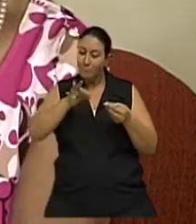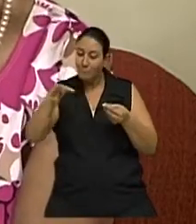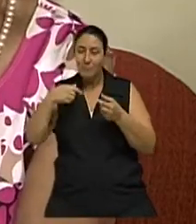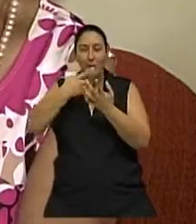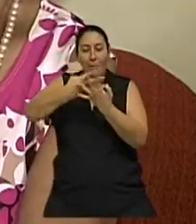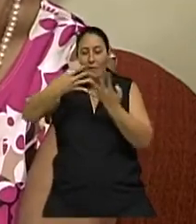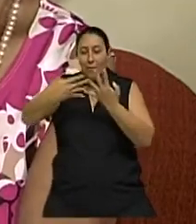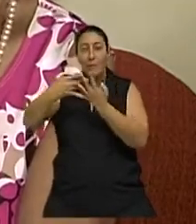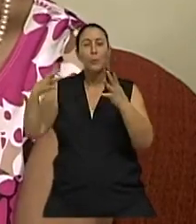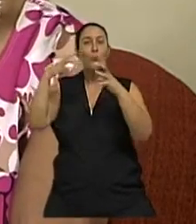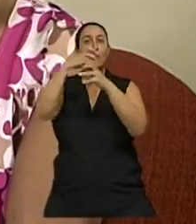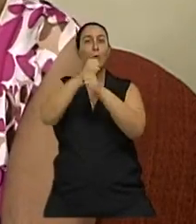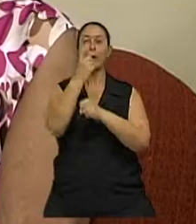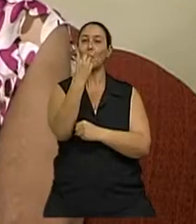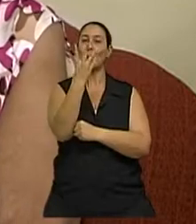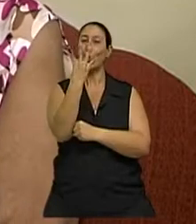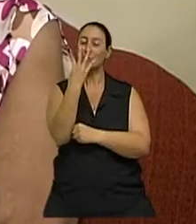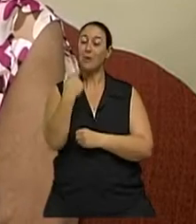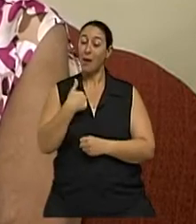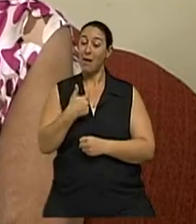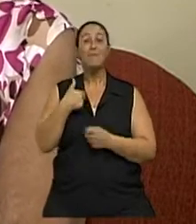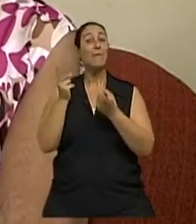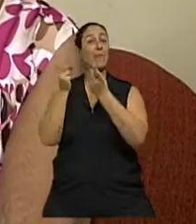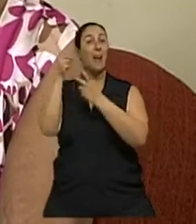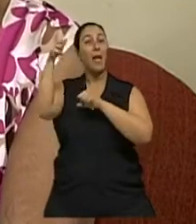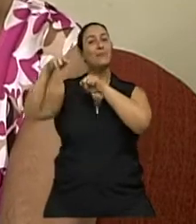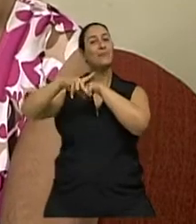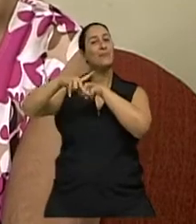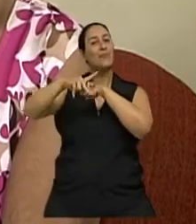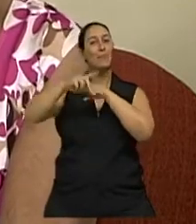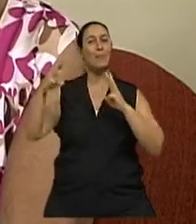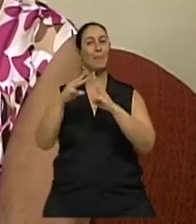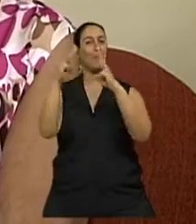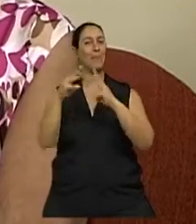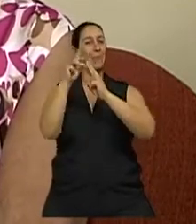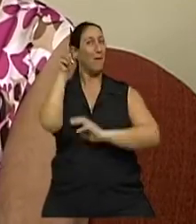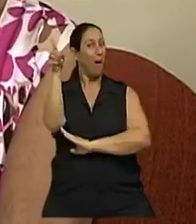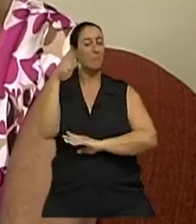prontas. Foi vendido lá no shopping do Prédio Belas.